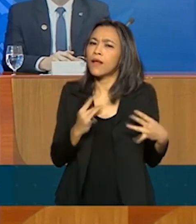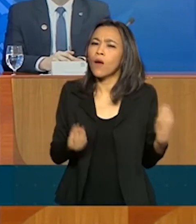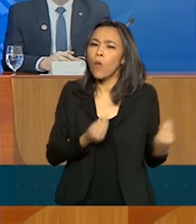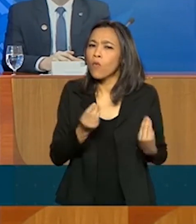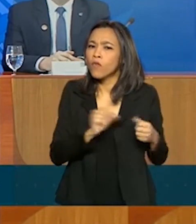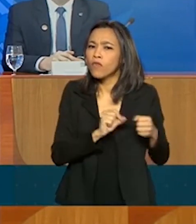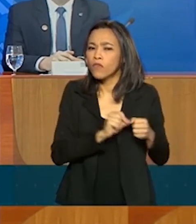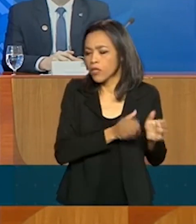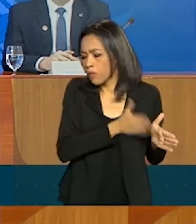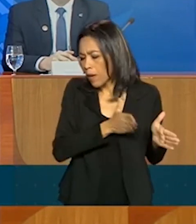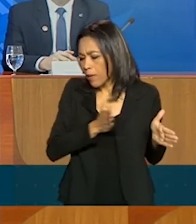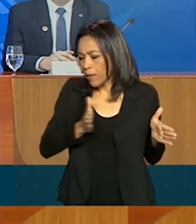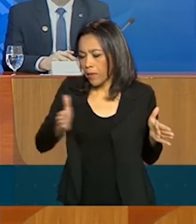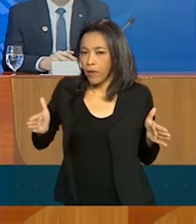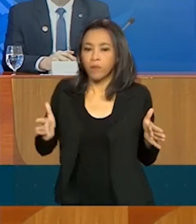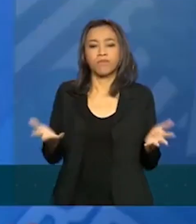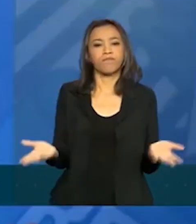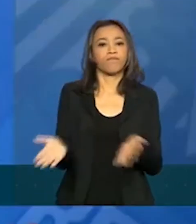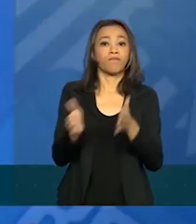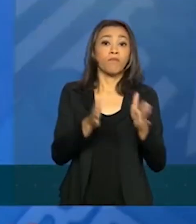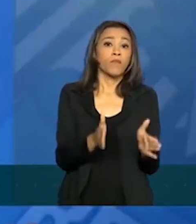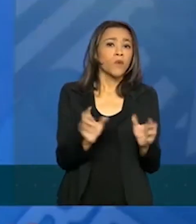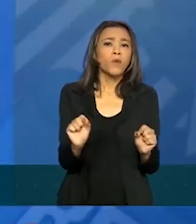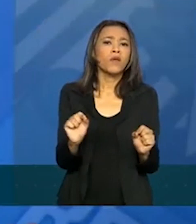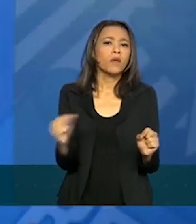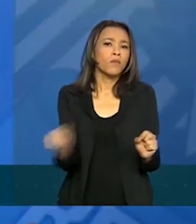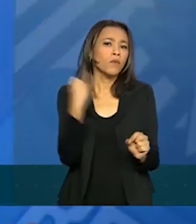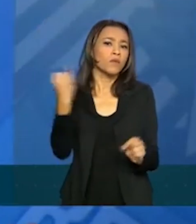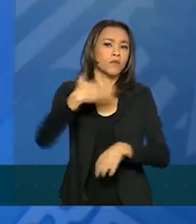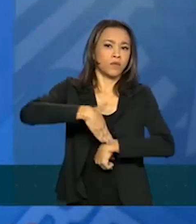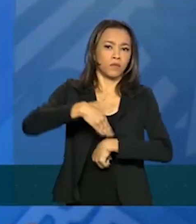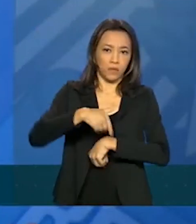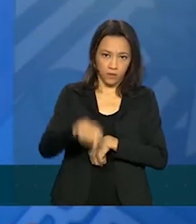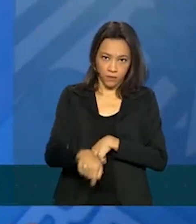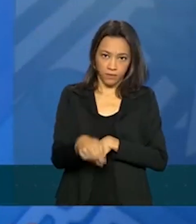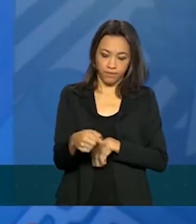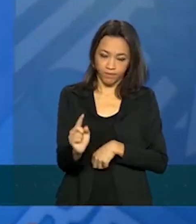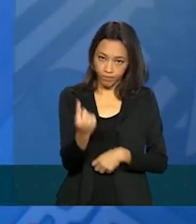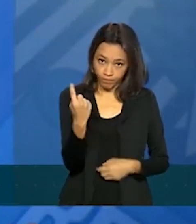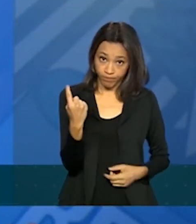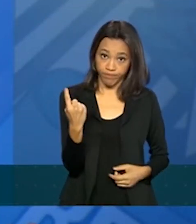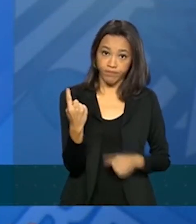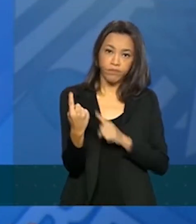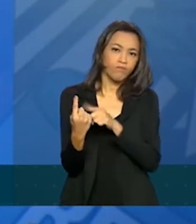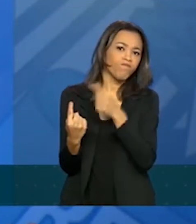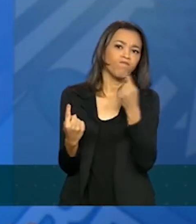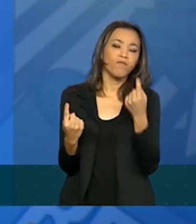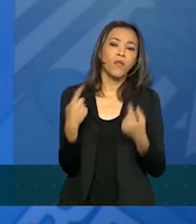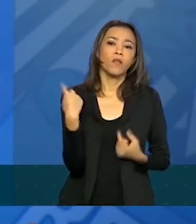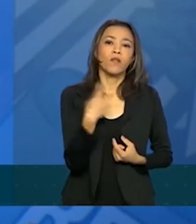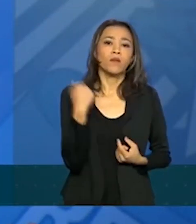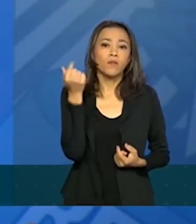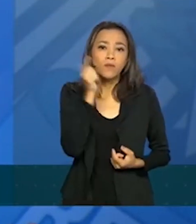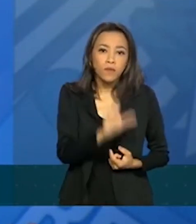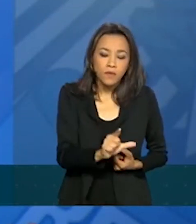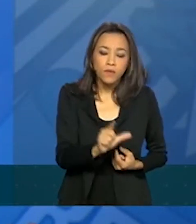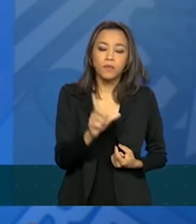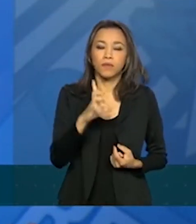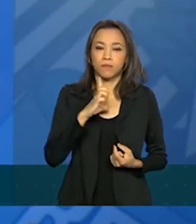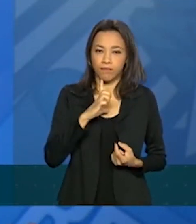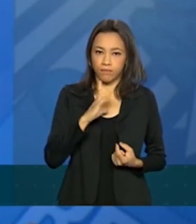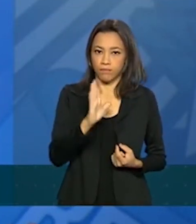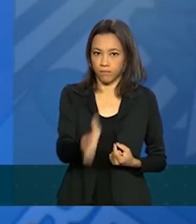que é muito importante nesse momento? Ponto número um. Nós conseguimos ter